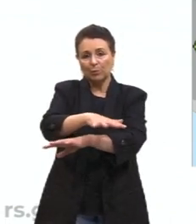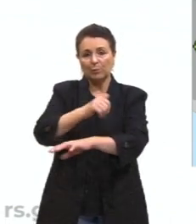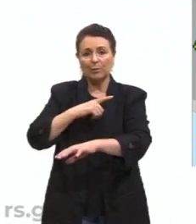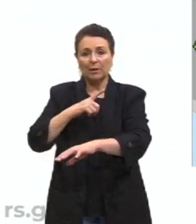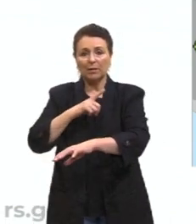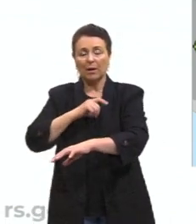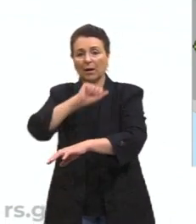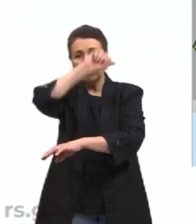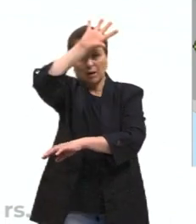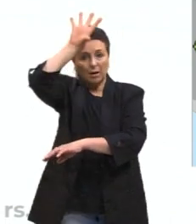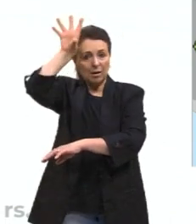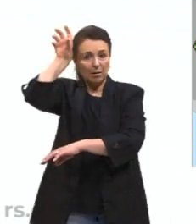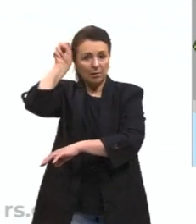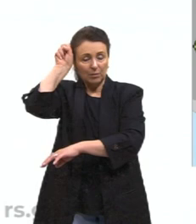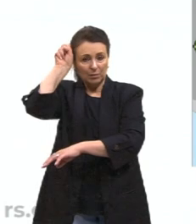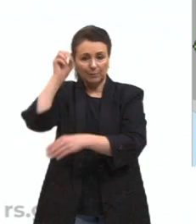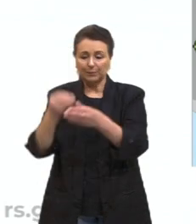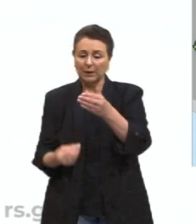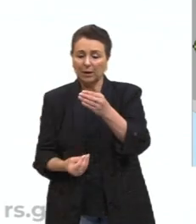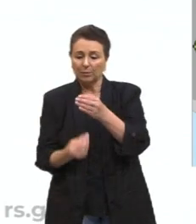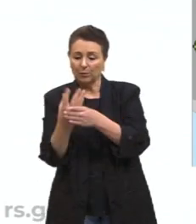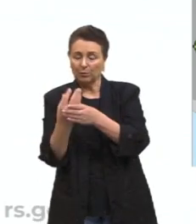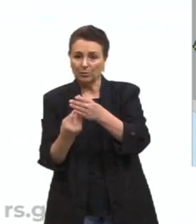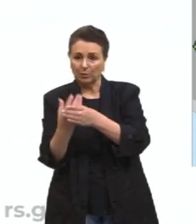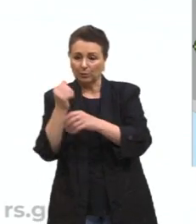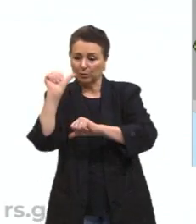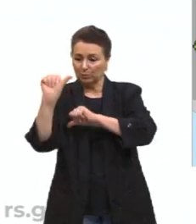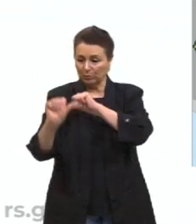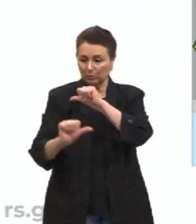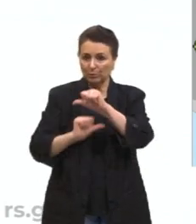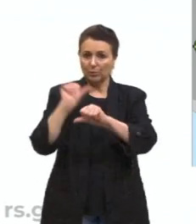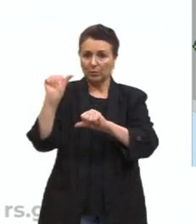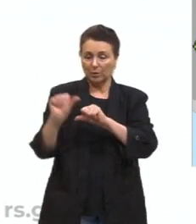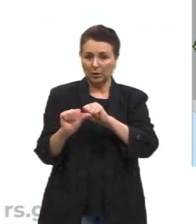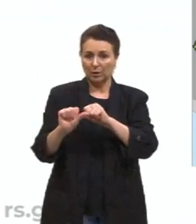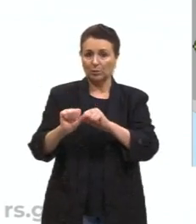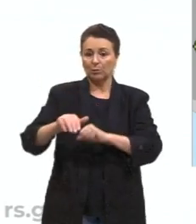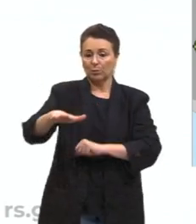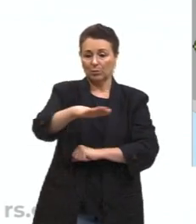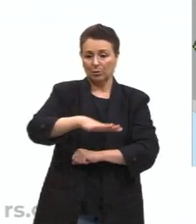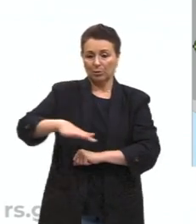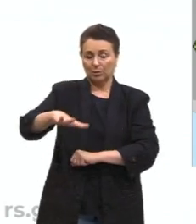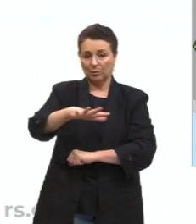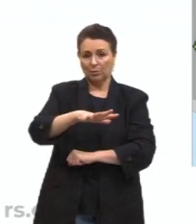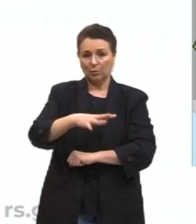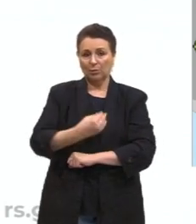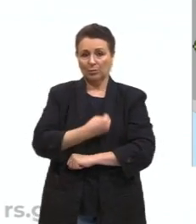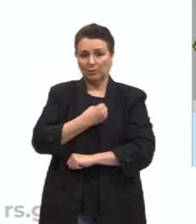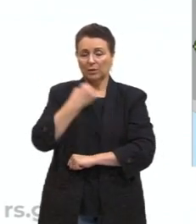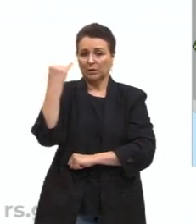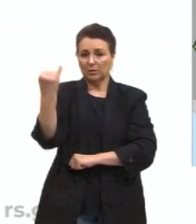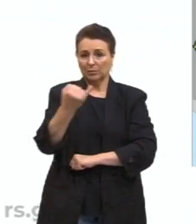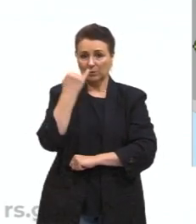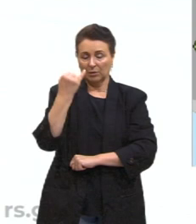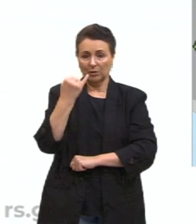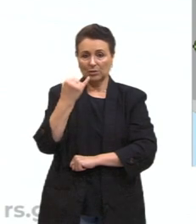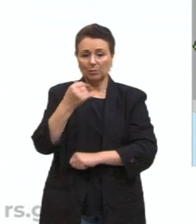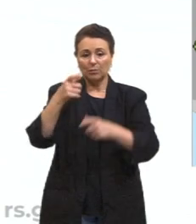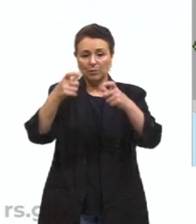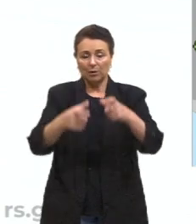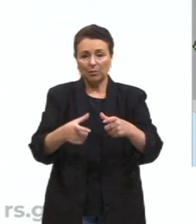pela produção, Então nós estamos trocando uma mata, Uma biodiversidade super grande para algo único, que é